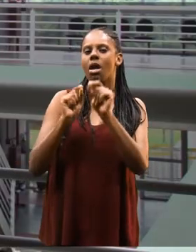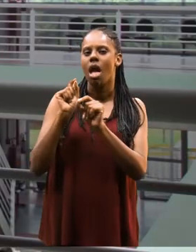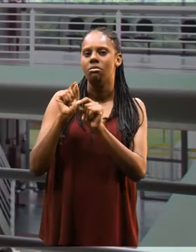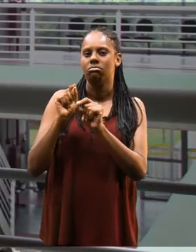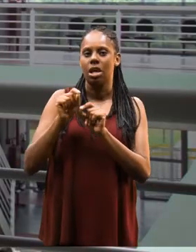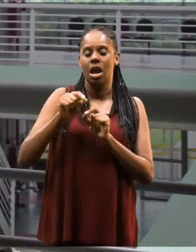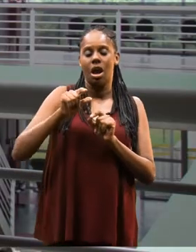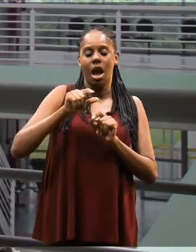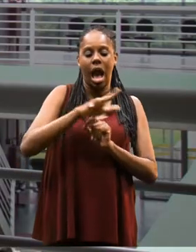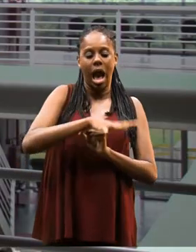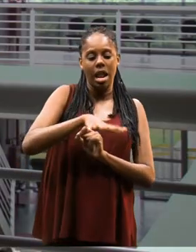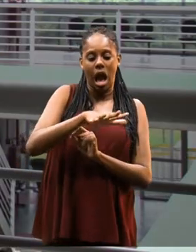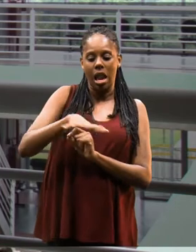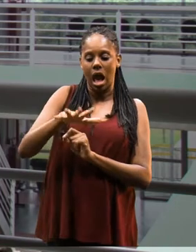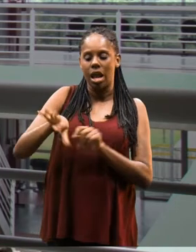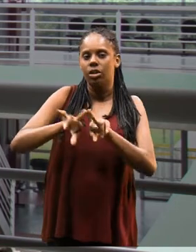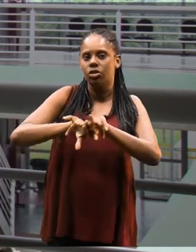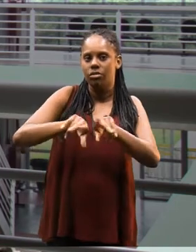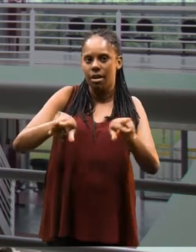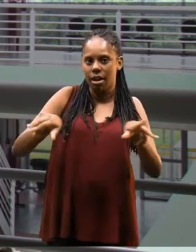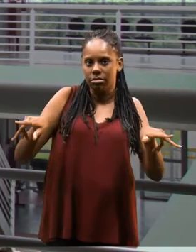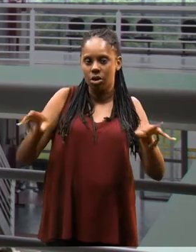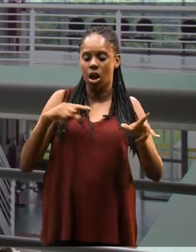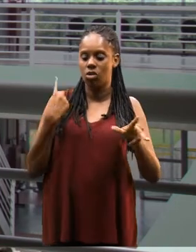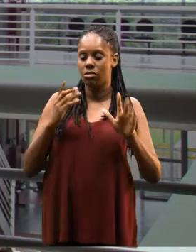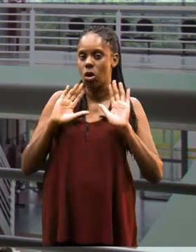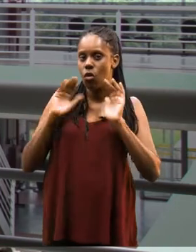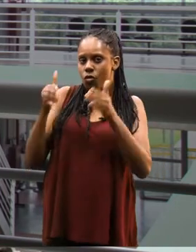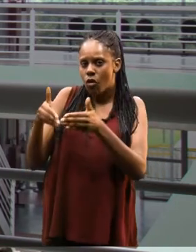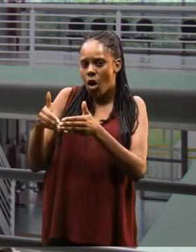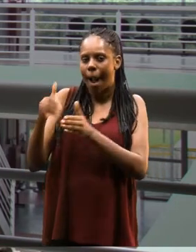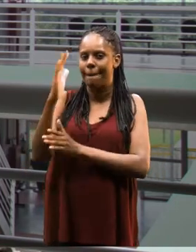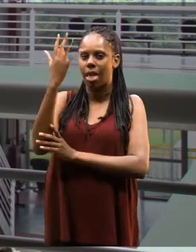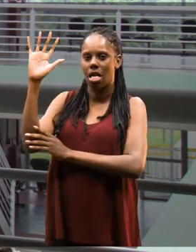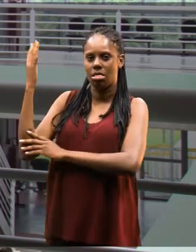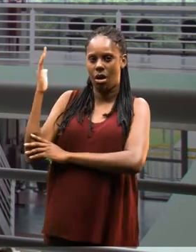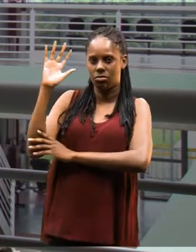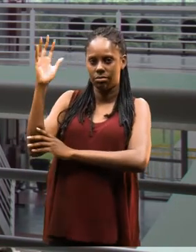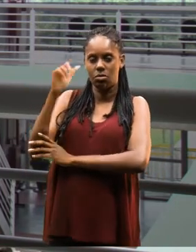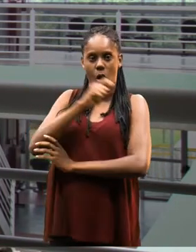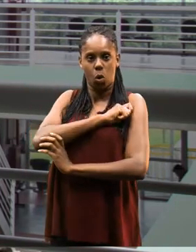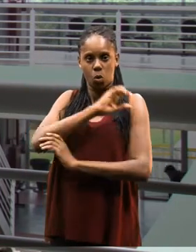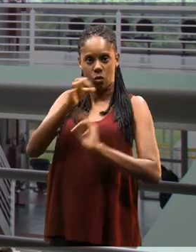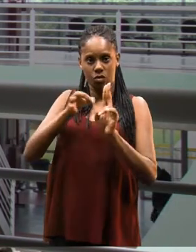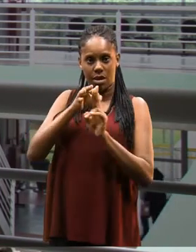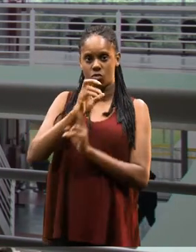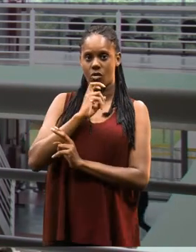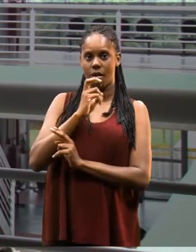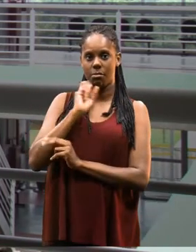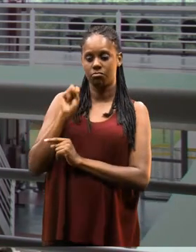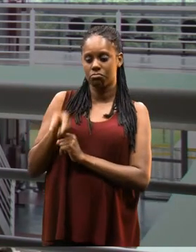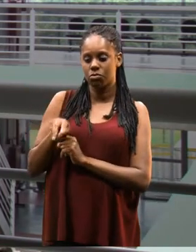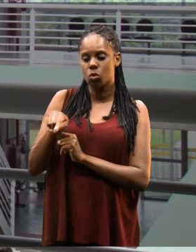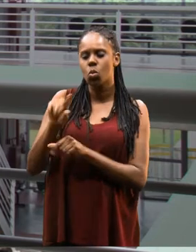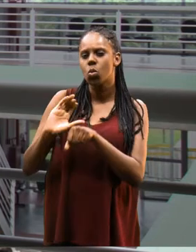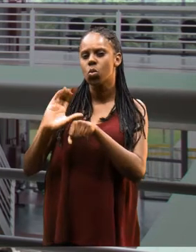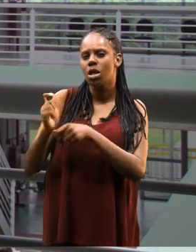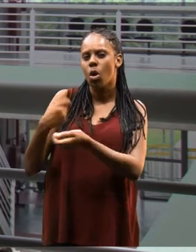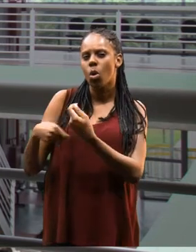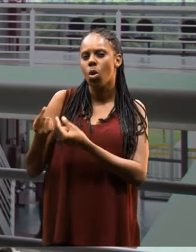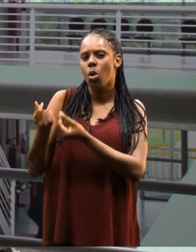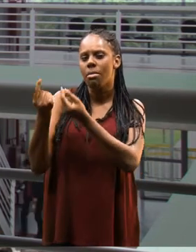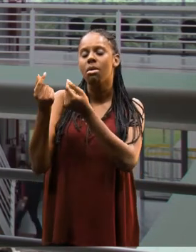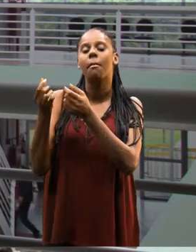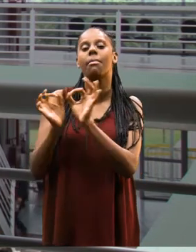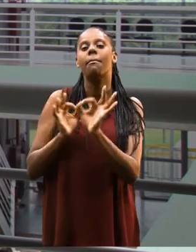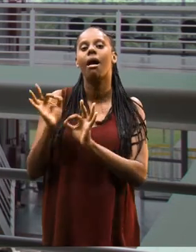diferentes áreas de concentração. A gente foi focado muito também na parte ambiental, então o aluno que vem para a UFSCar Sorocaba, o curso de economia, ele